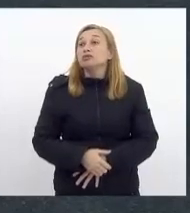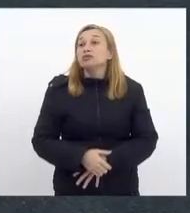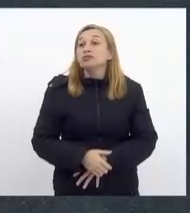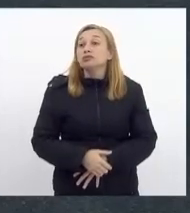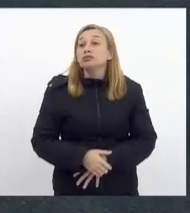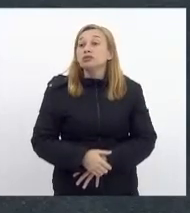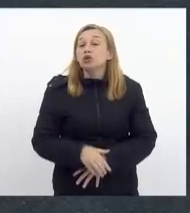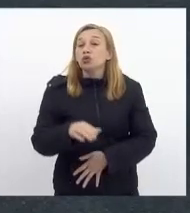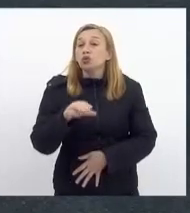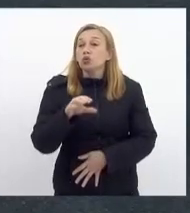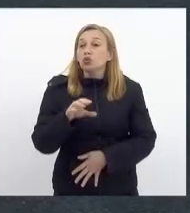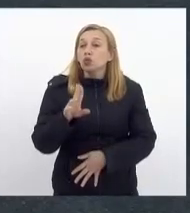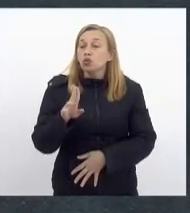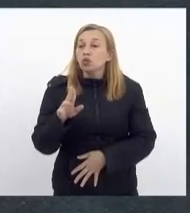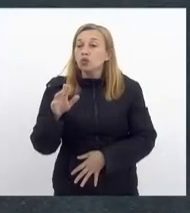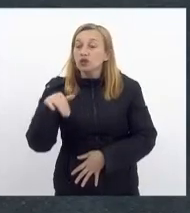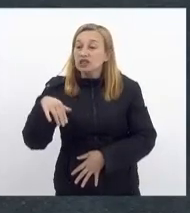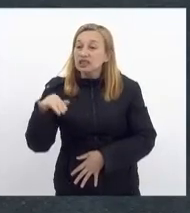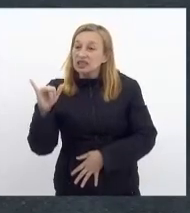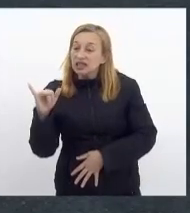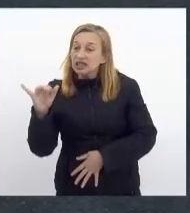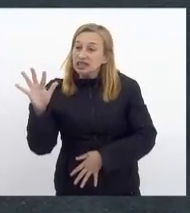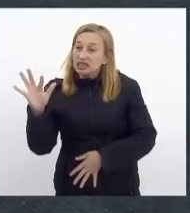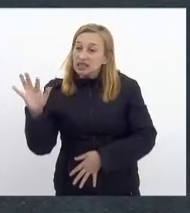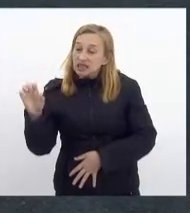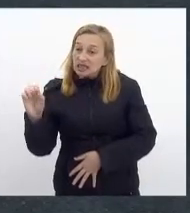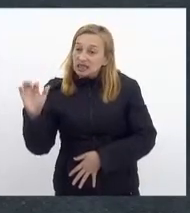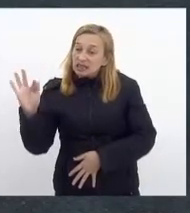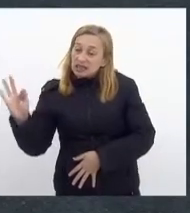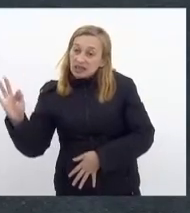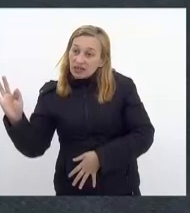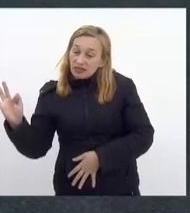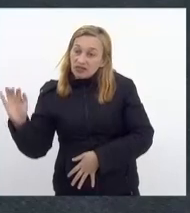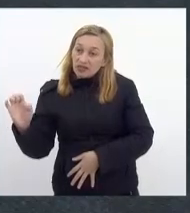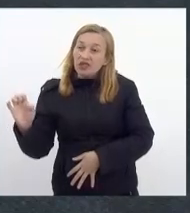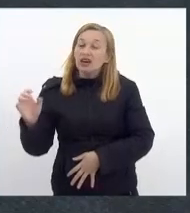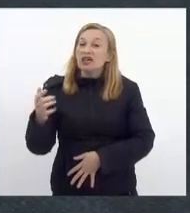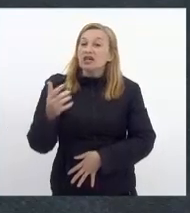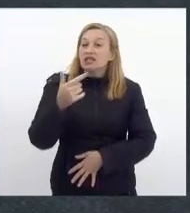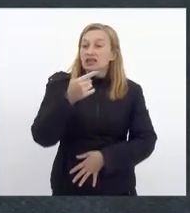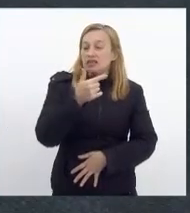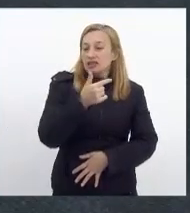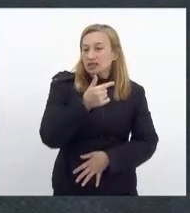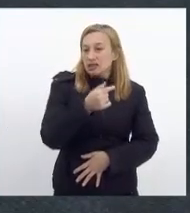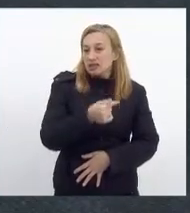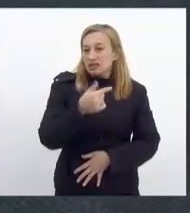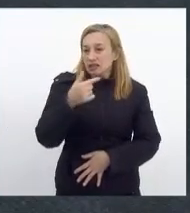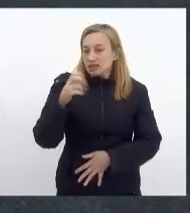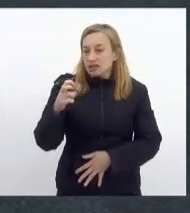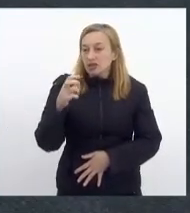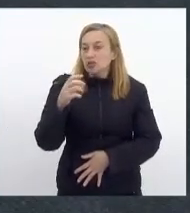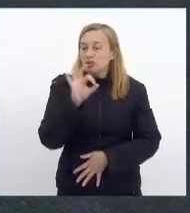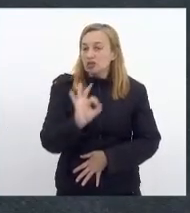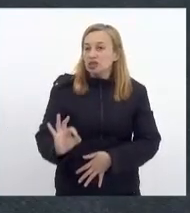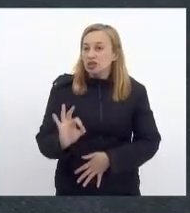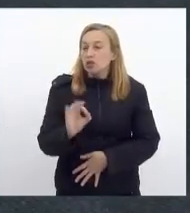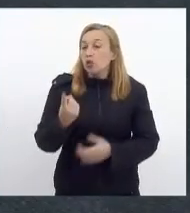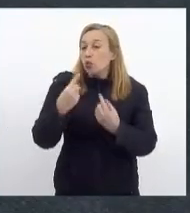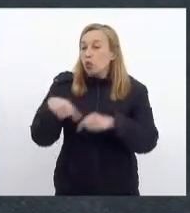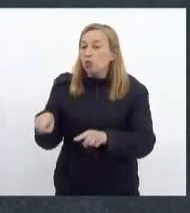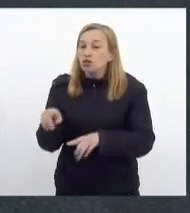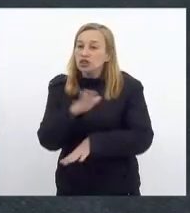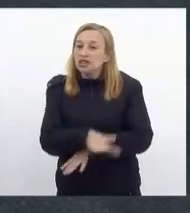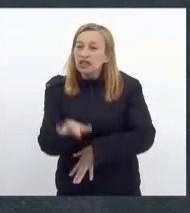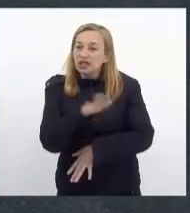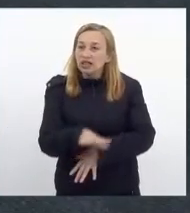pela Unicef, que diz que 75% dos crimes cometidos contra criança em